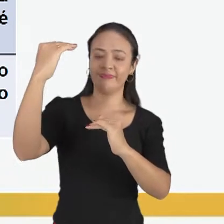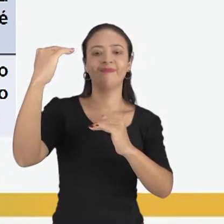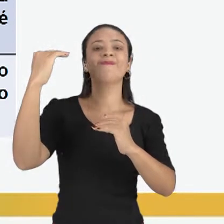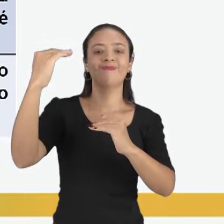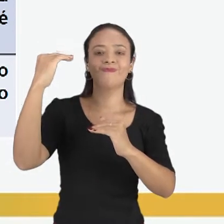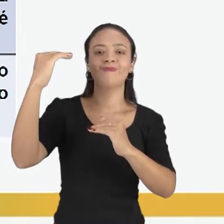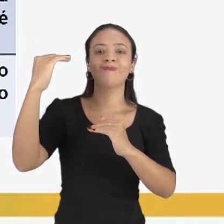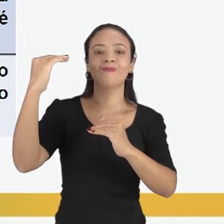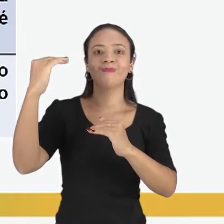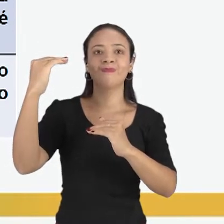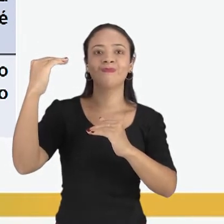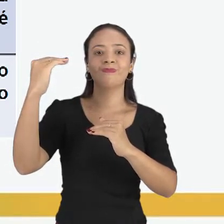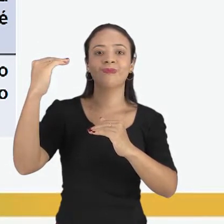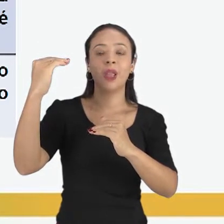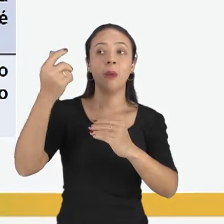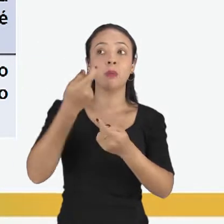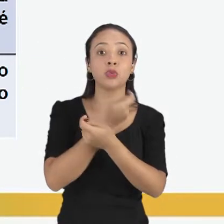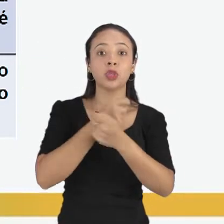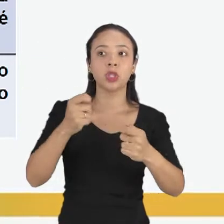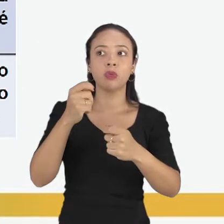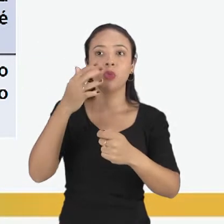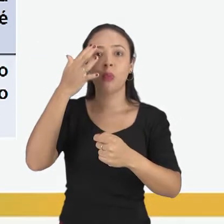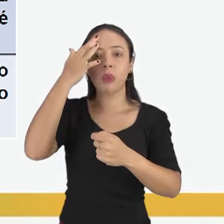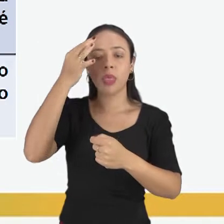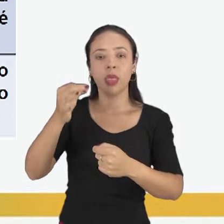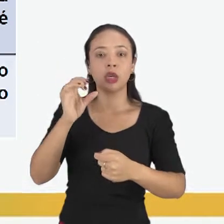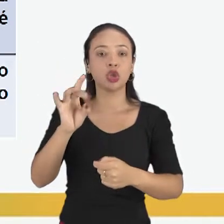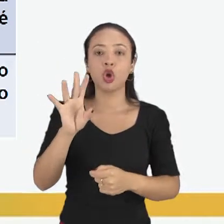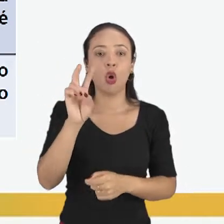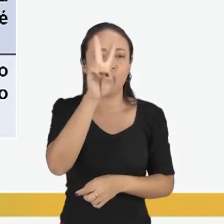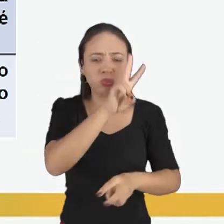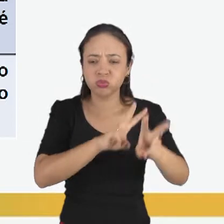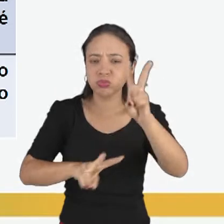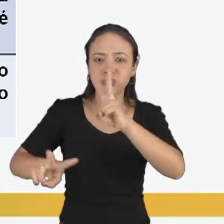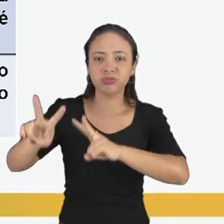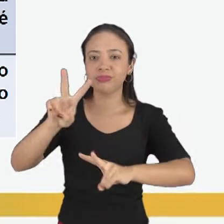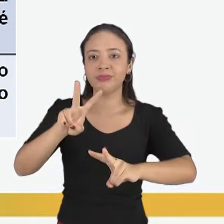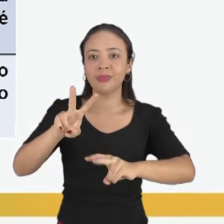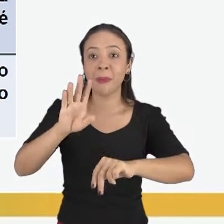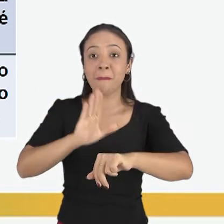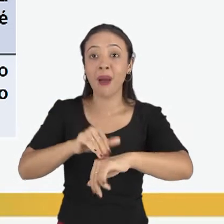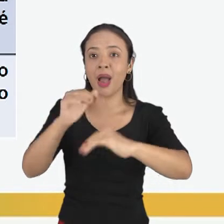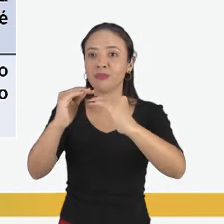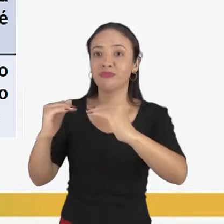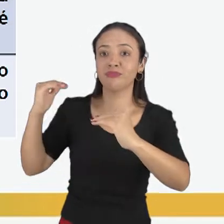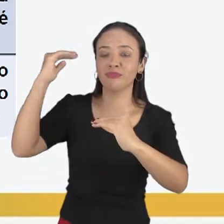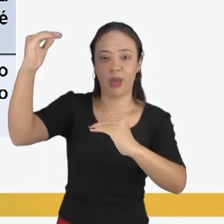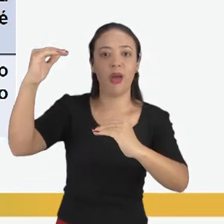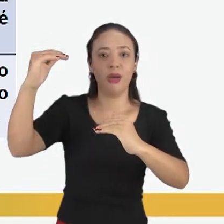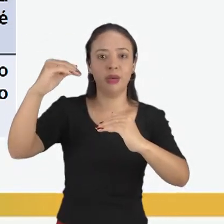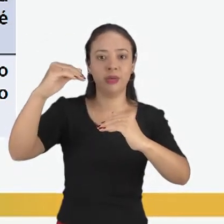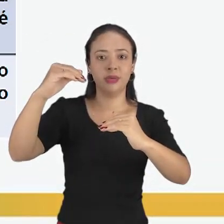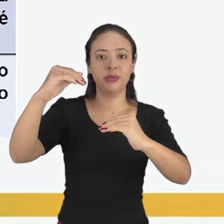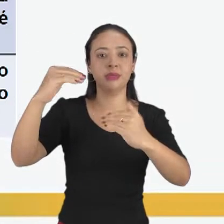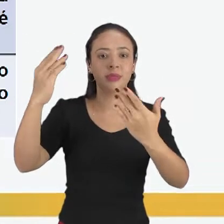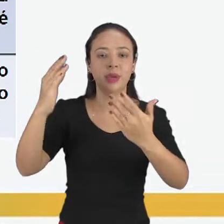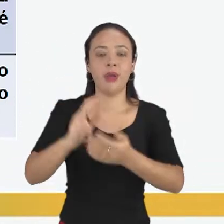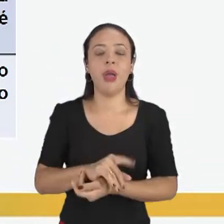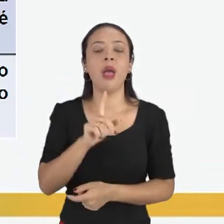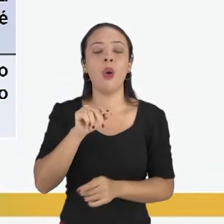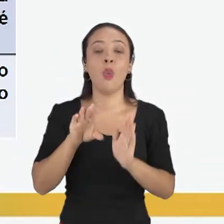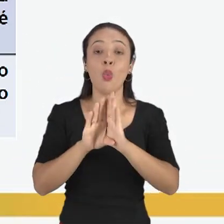dentro de uma visão, além da visão puramente do mundo físico. São um conceito